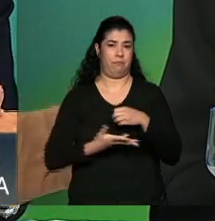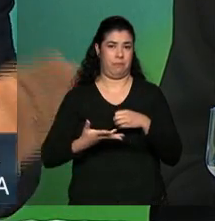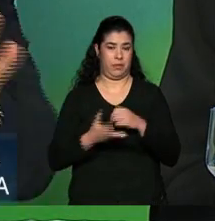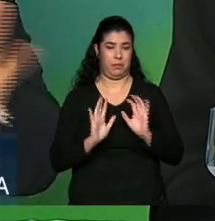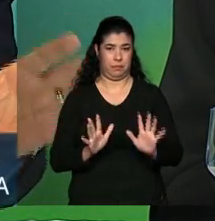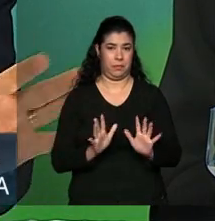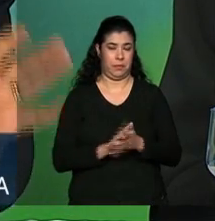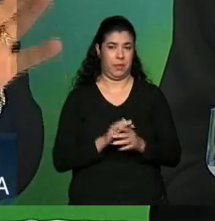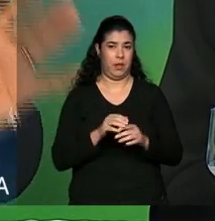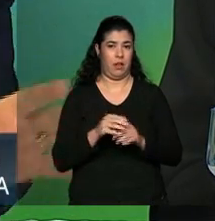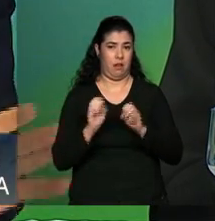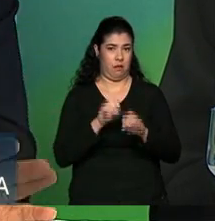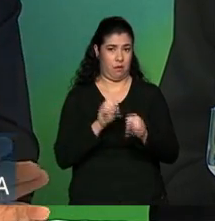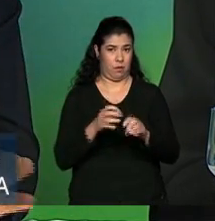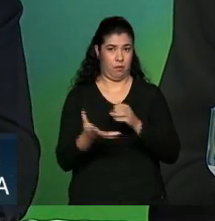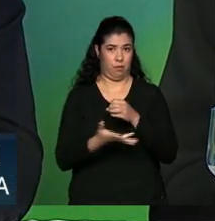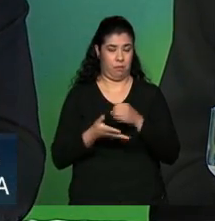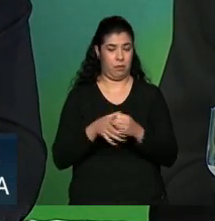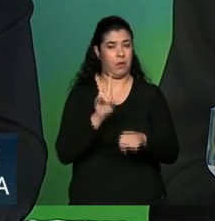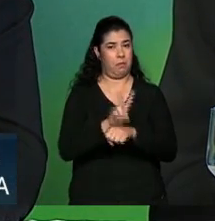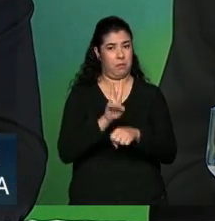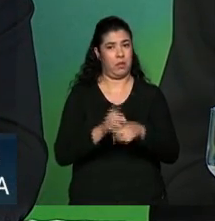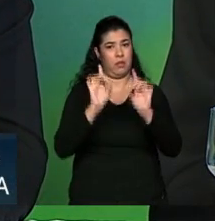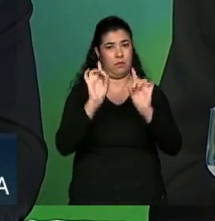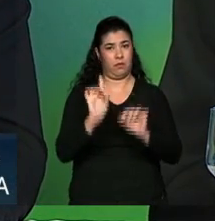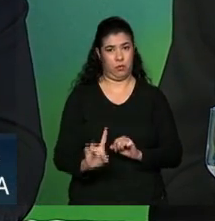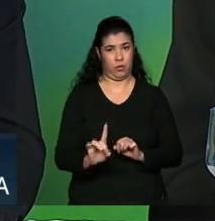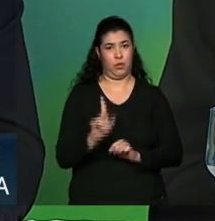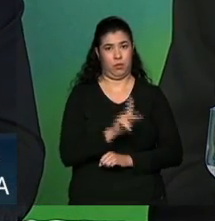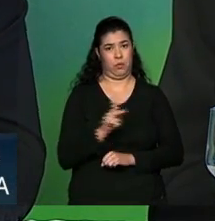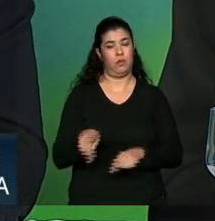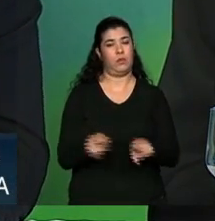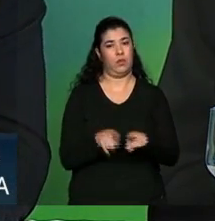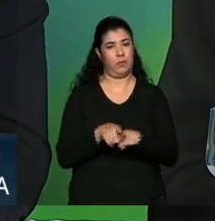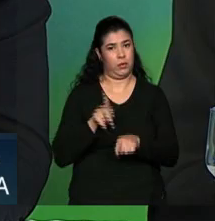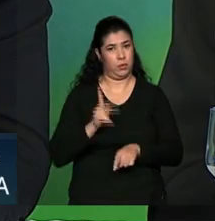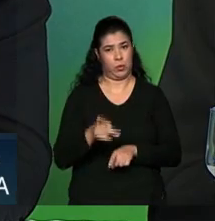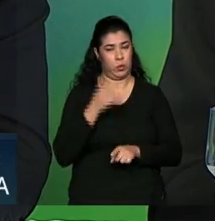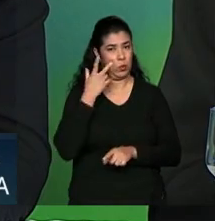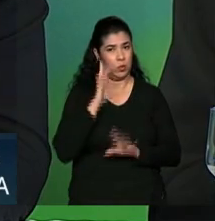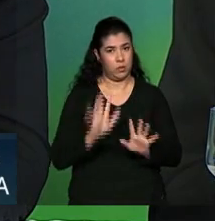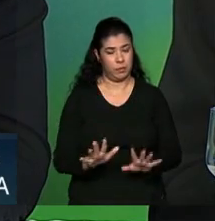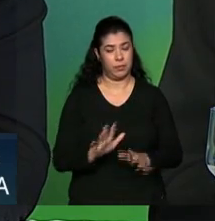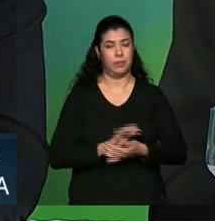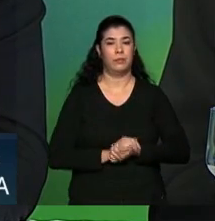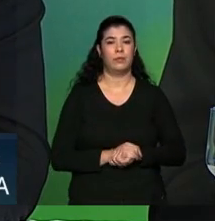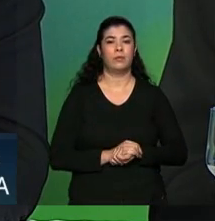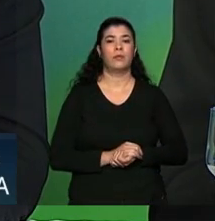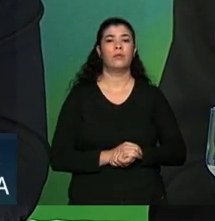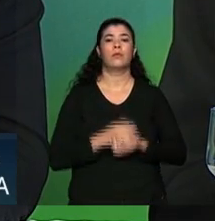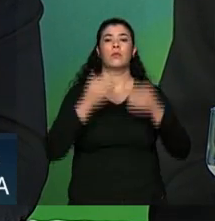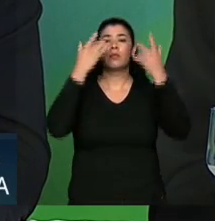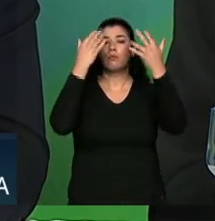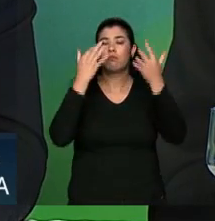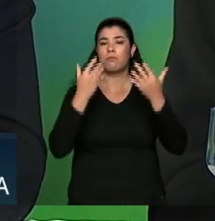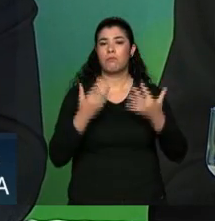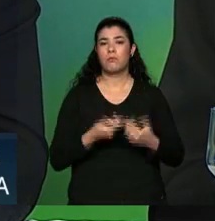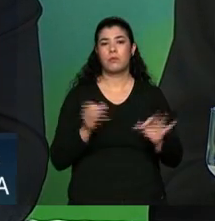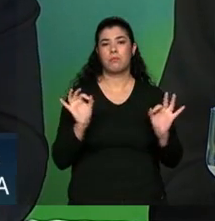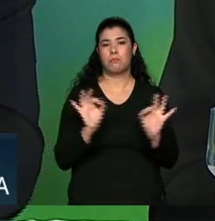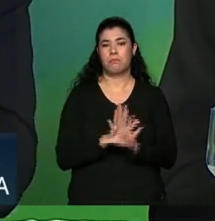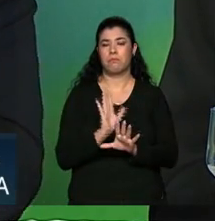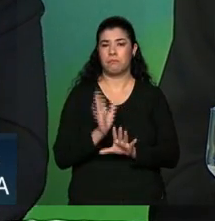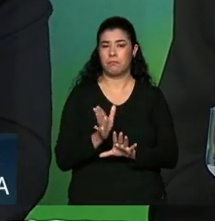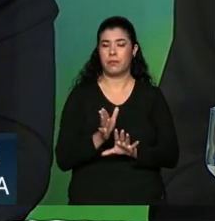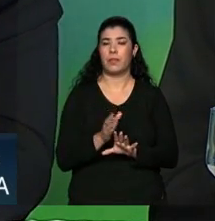constituição prevê então isso também está preservado só para eu queria ver se a gente já encerra essa nossa coletiva